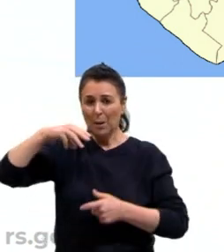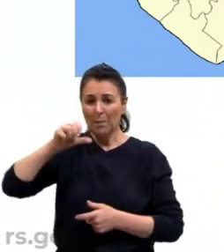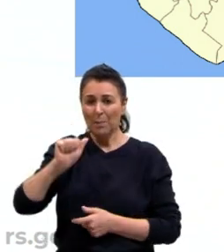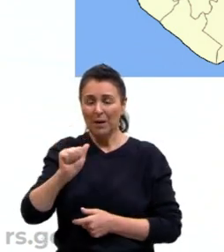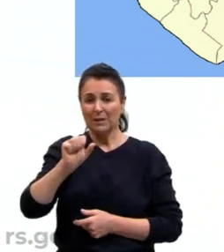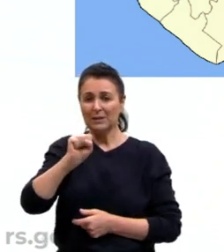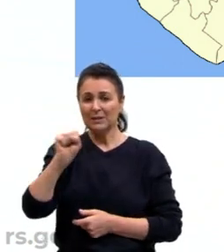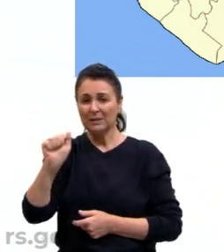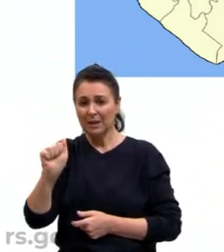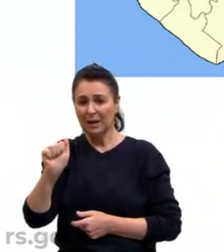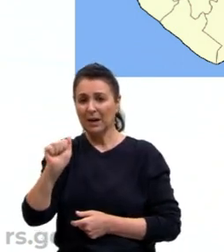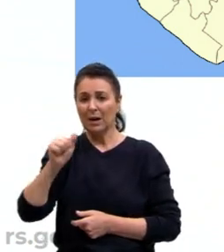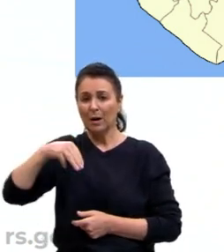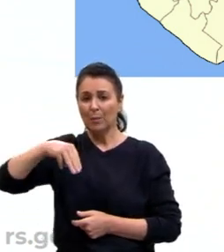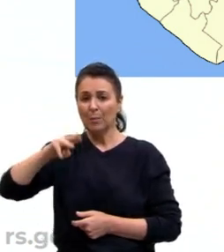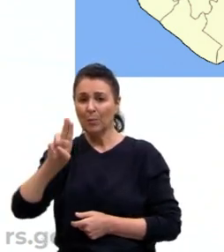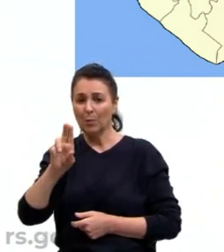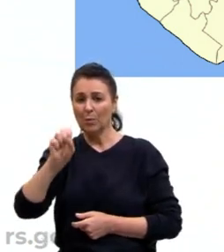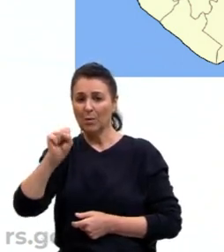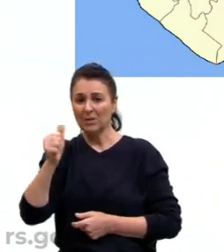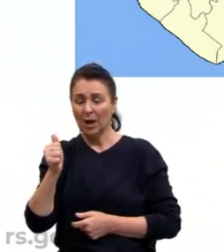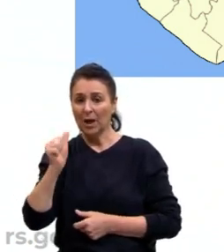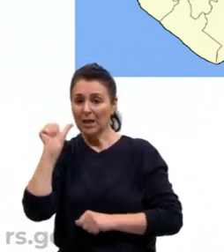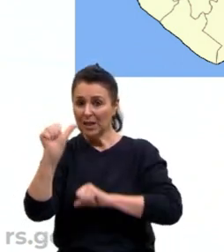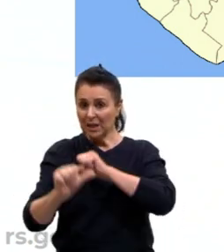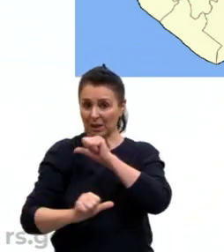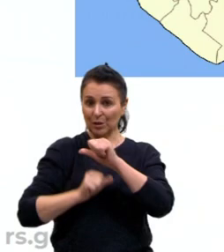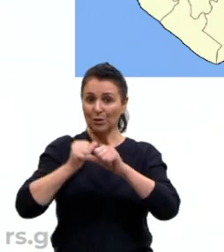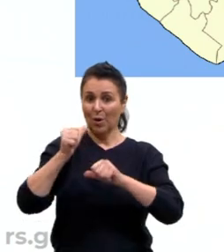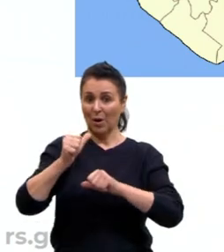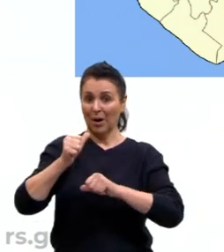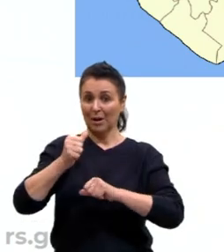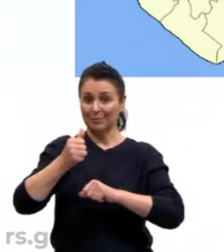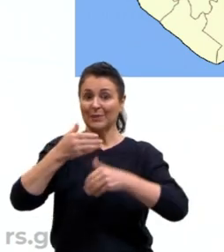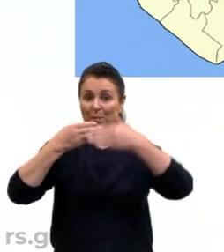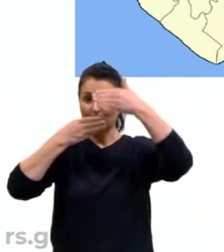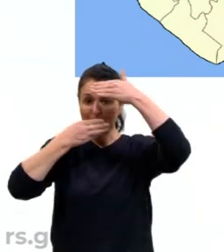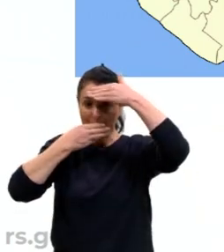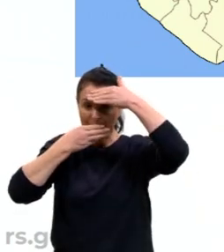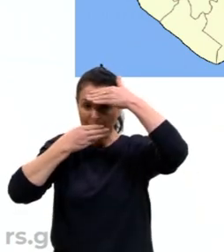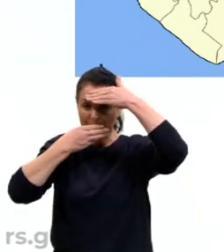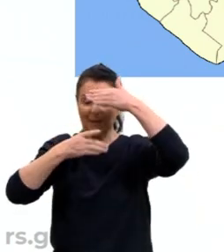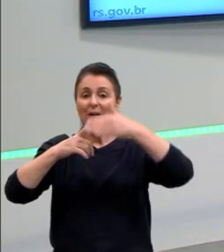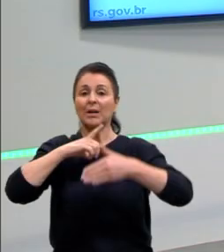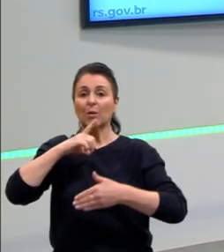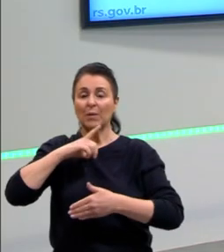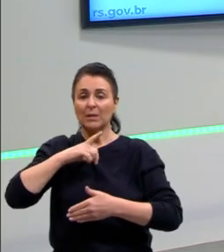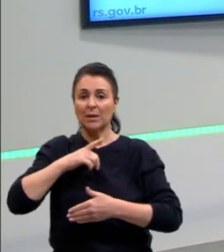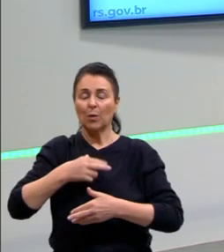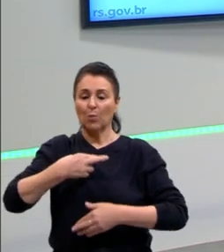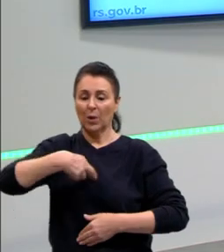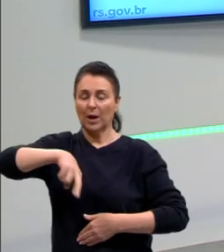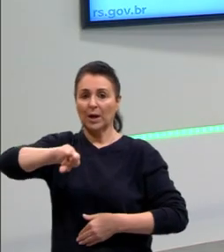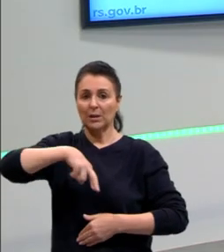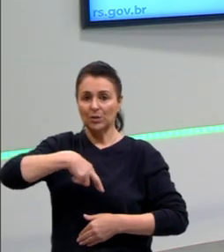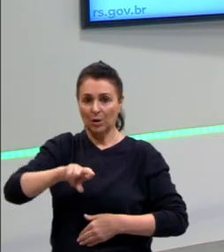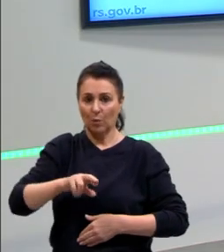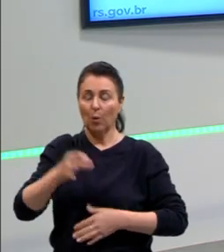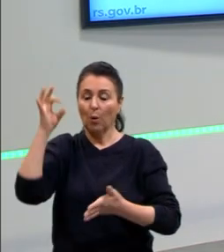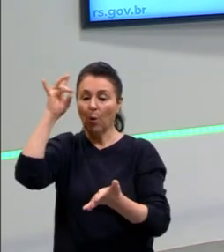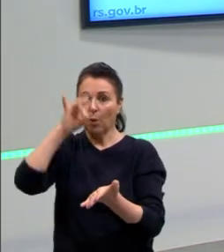converte para o islamismo e esse império, então, começa a ter como religião oficial o Islã.